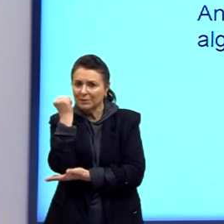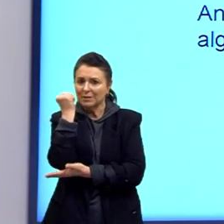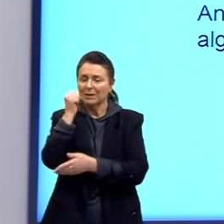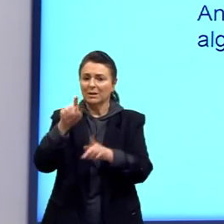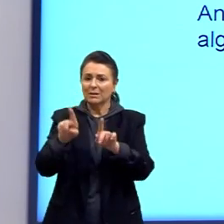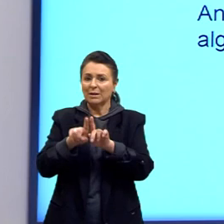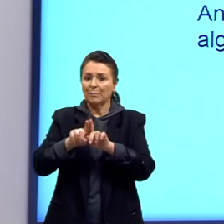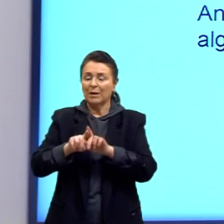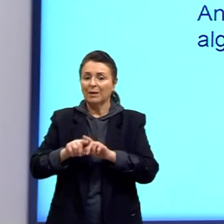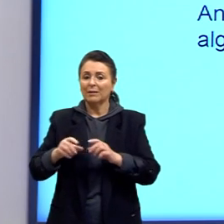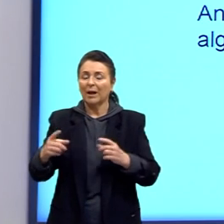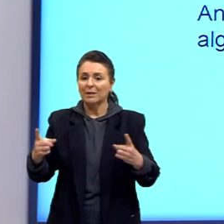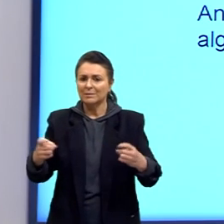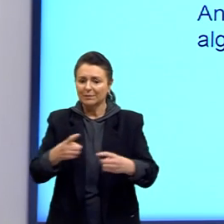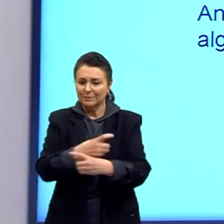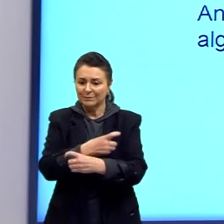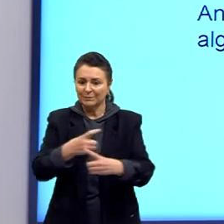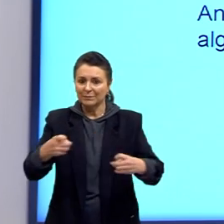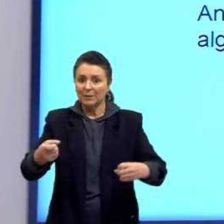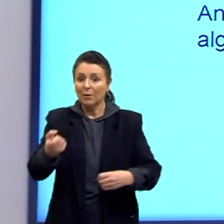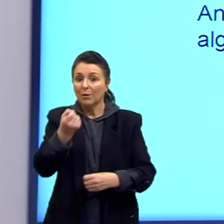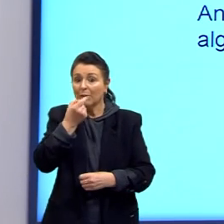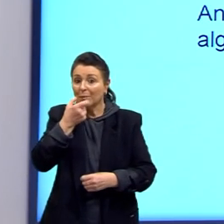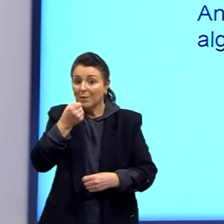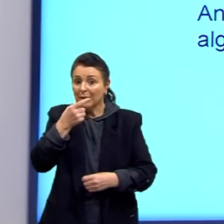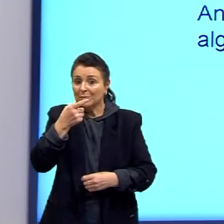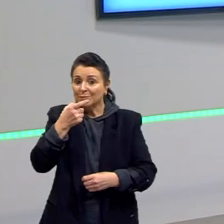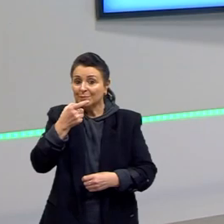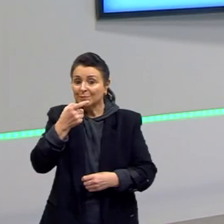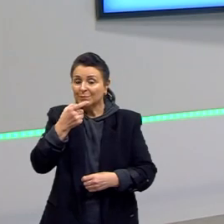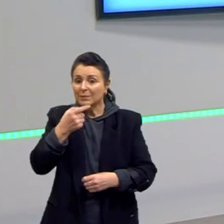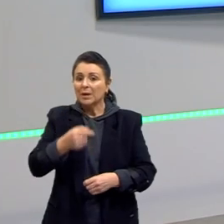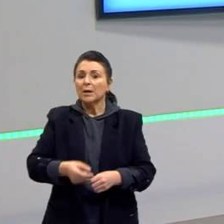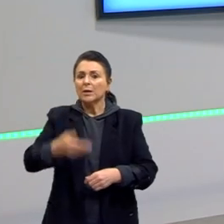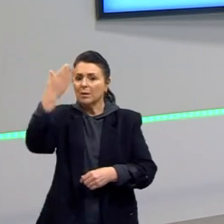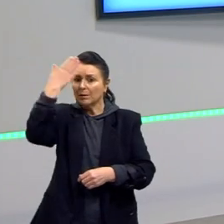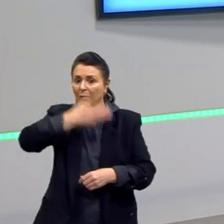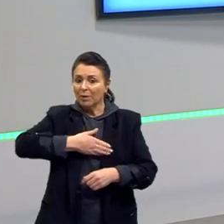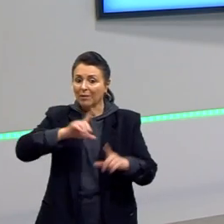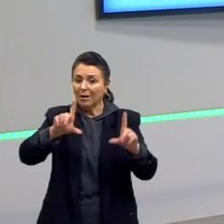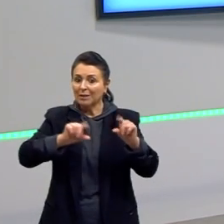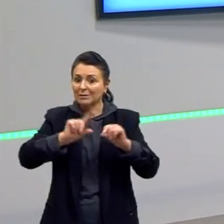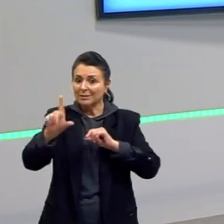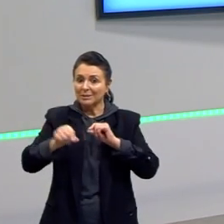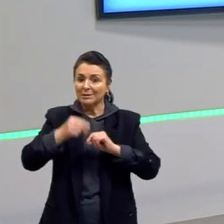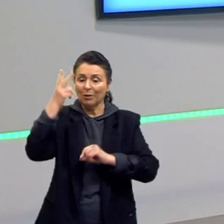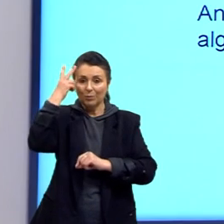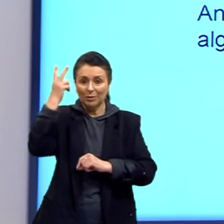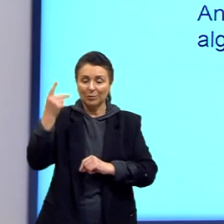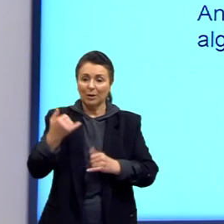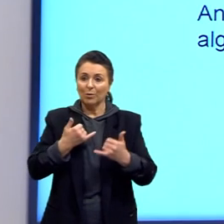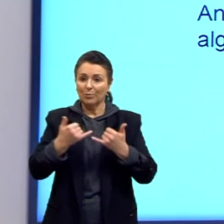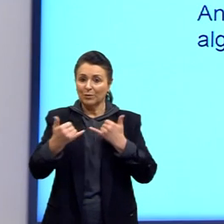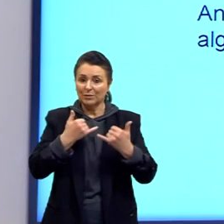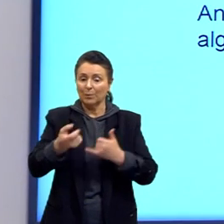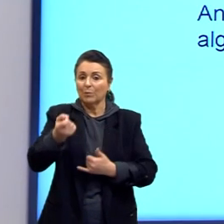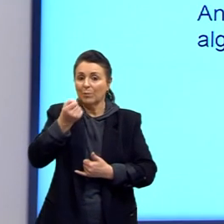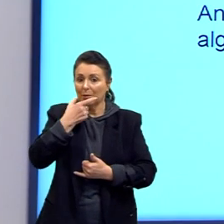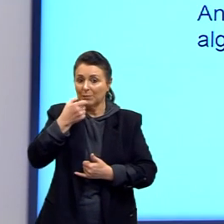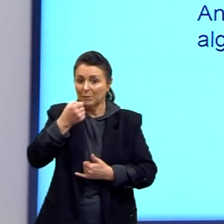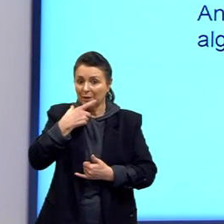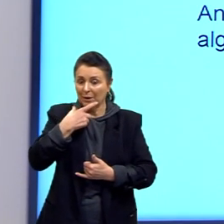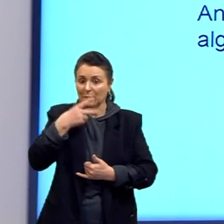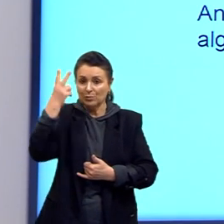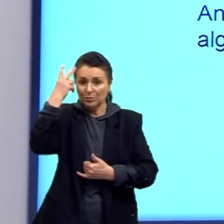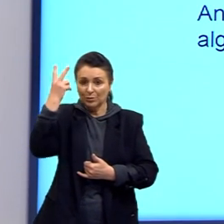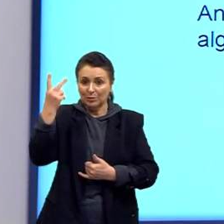das bactérias a antibióticos, que também comprova a seleção natural. Por exemplo, um antibiótico natural do